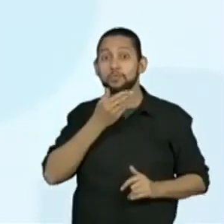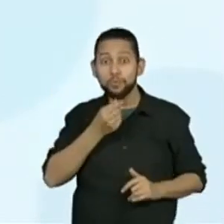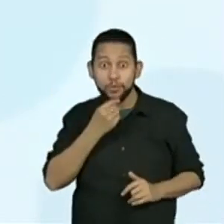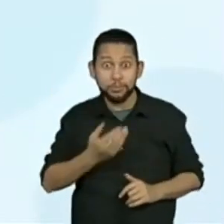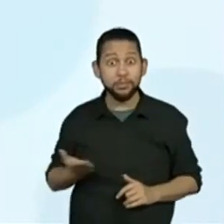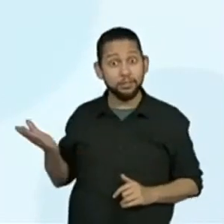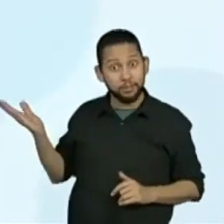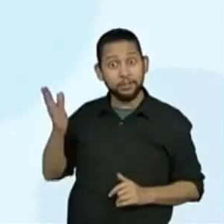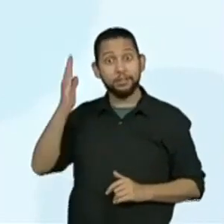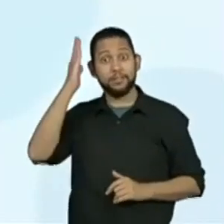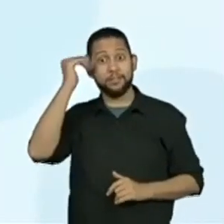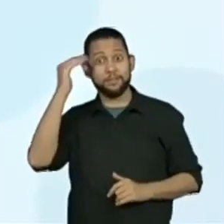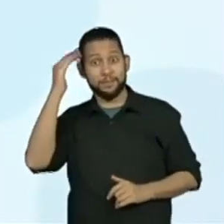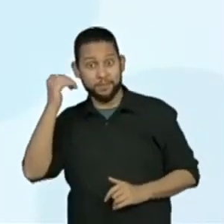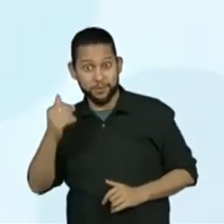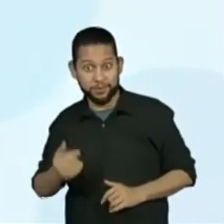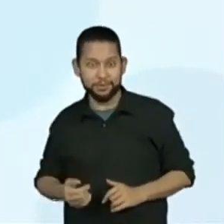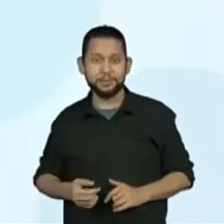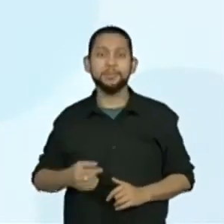Bandeira.